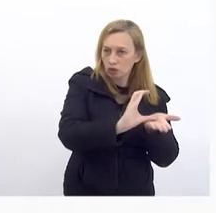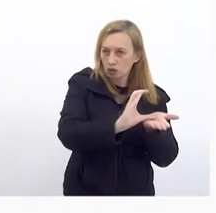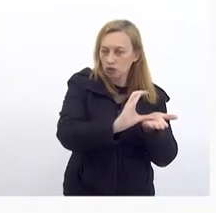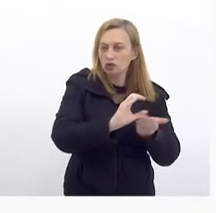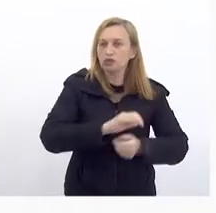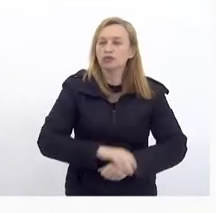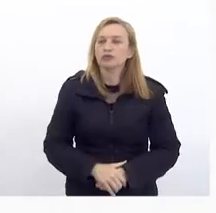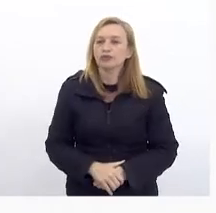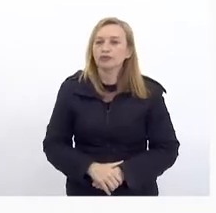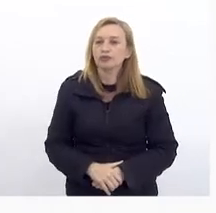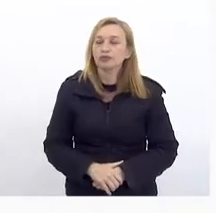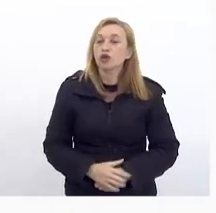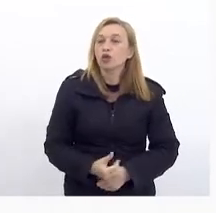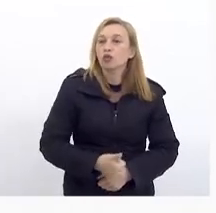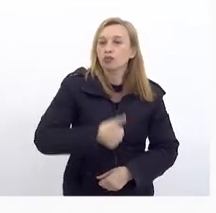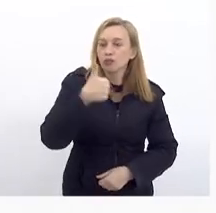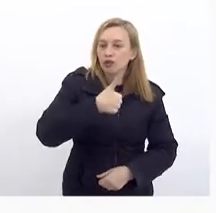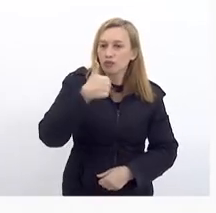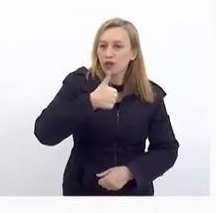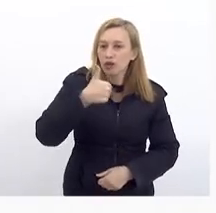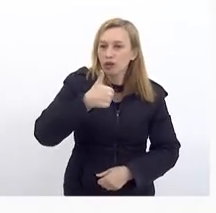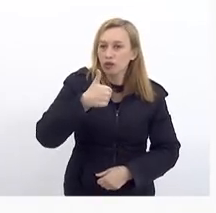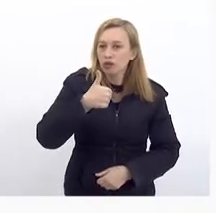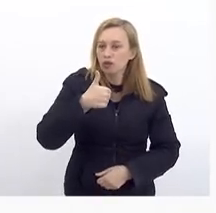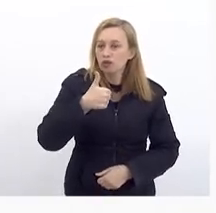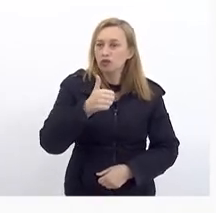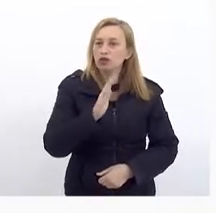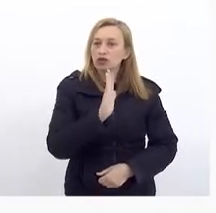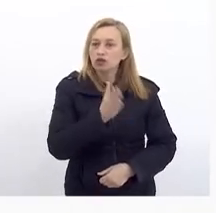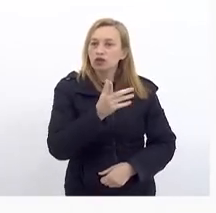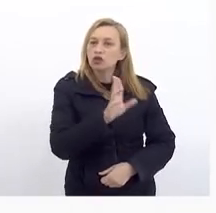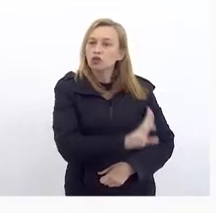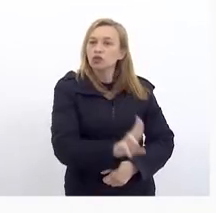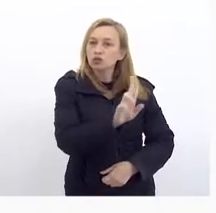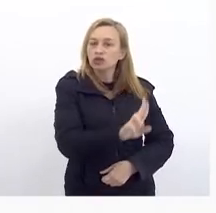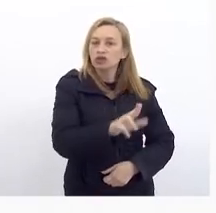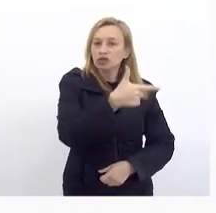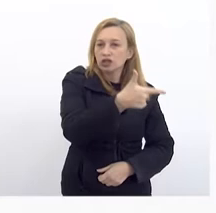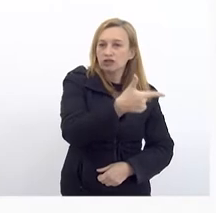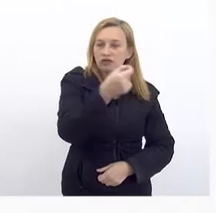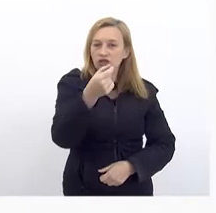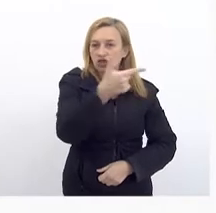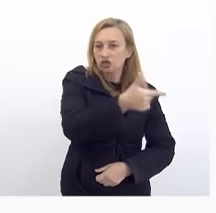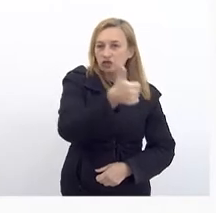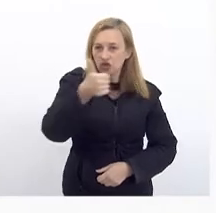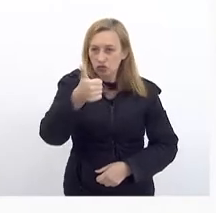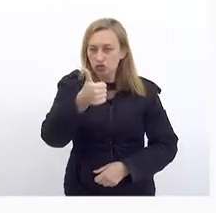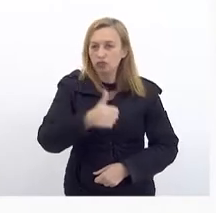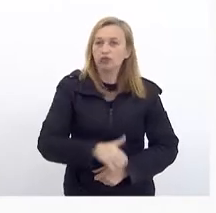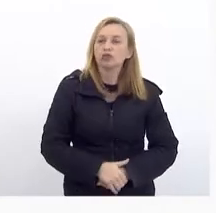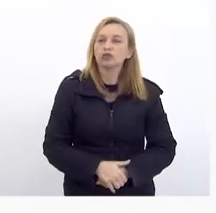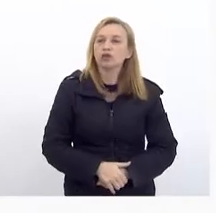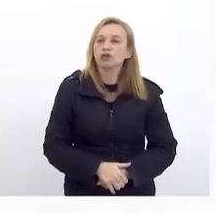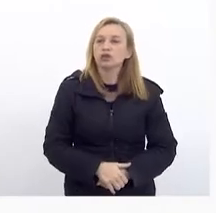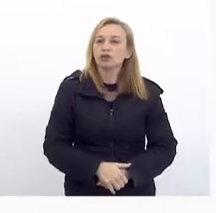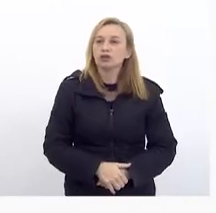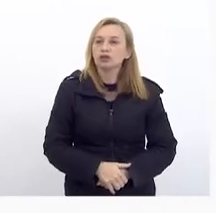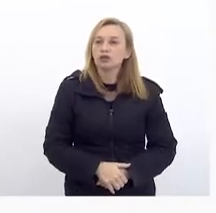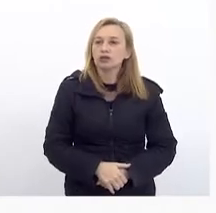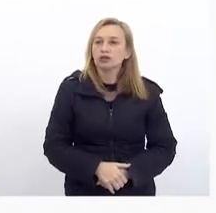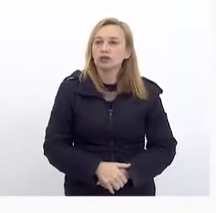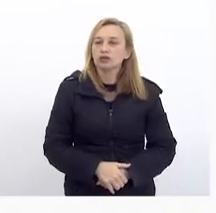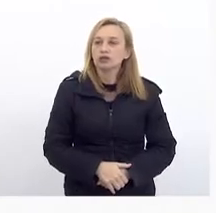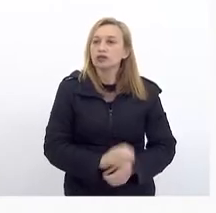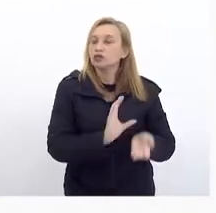concessão Um É aquele instrumento Que a gente Utilizou em 2021 Que foi O